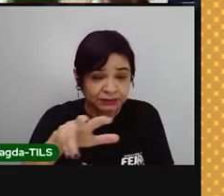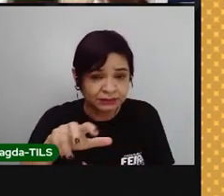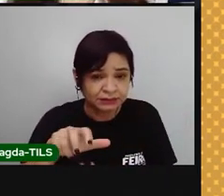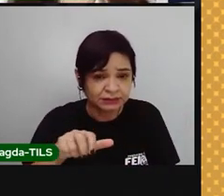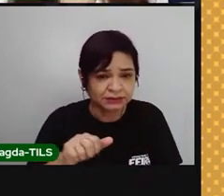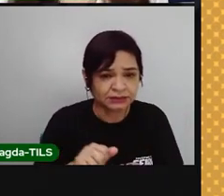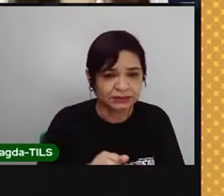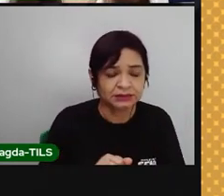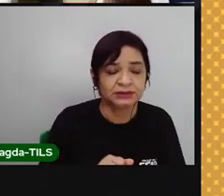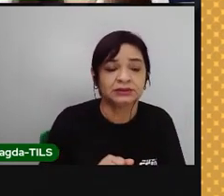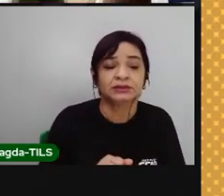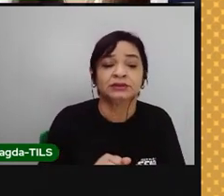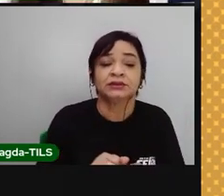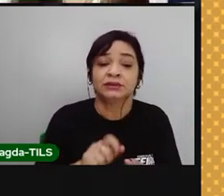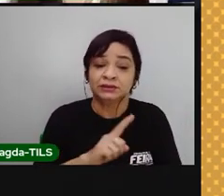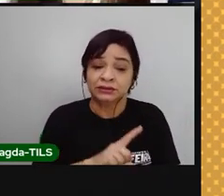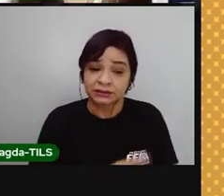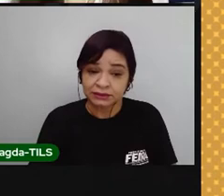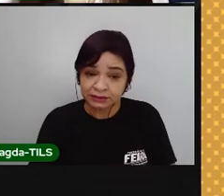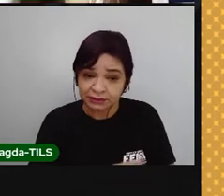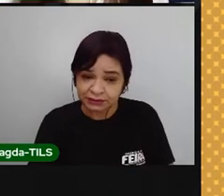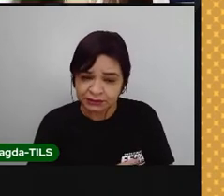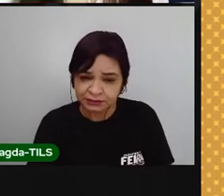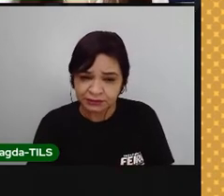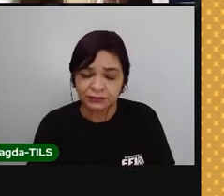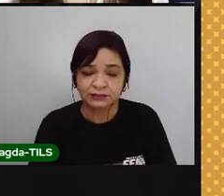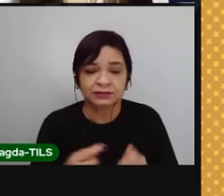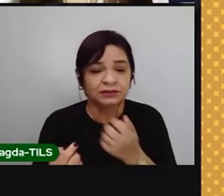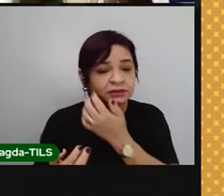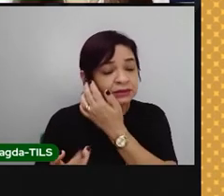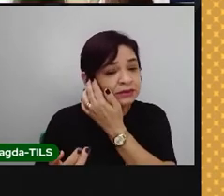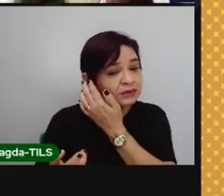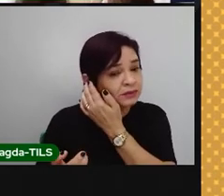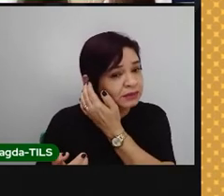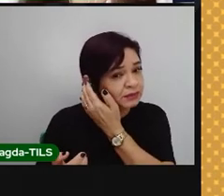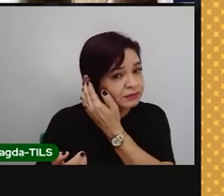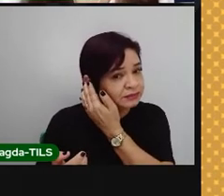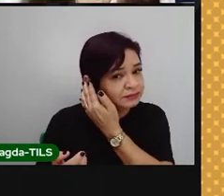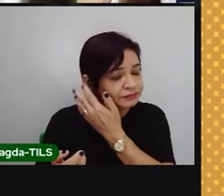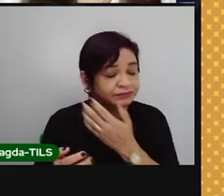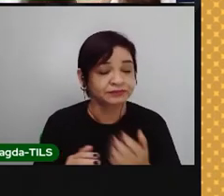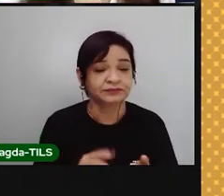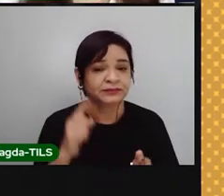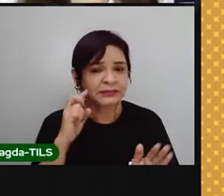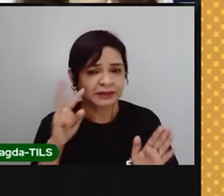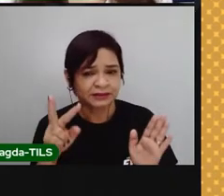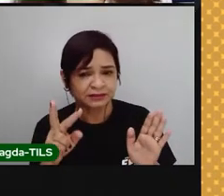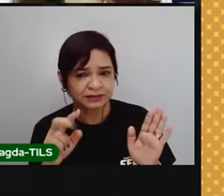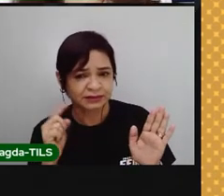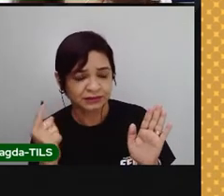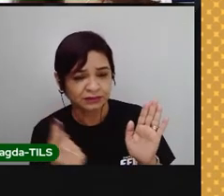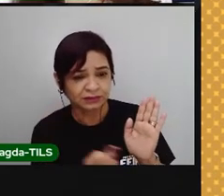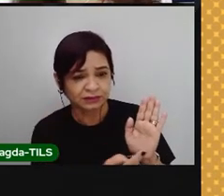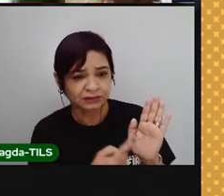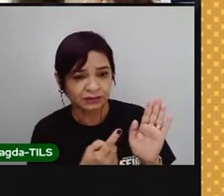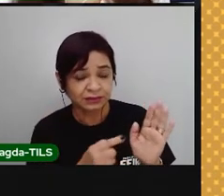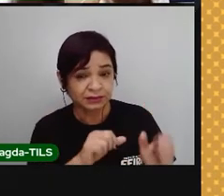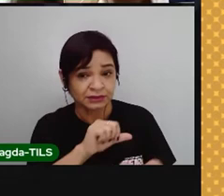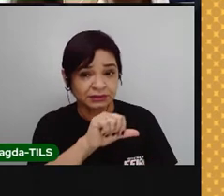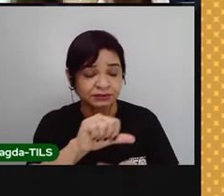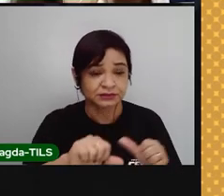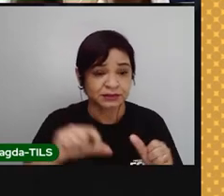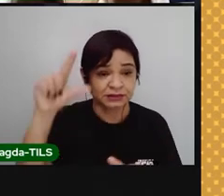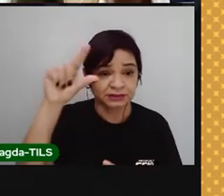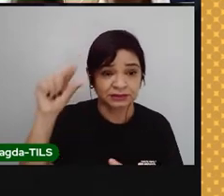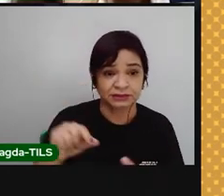ao mesmo tempo que a rotação sincronizada e a revolução que vai ser responsável pelas mudanças de fase da